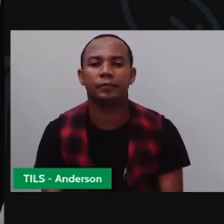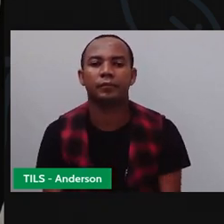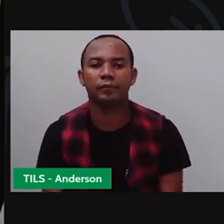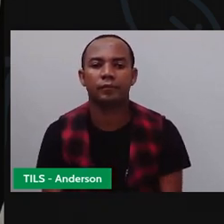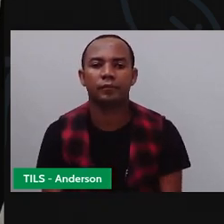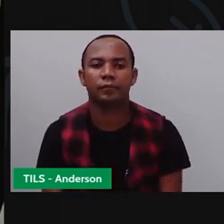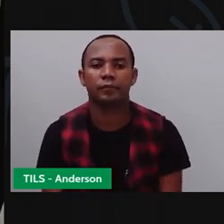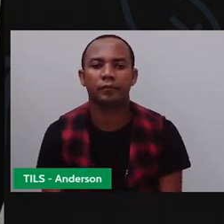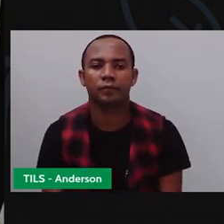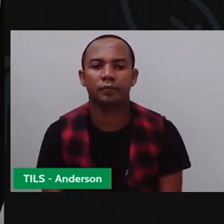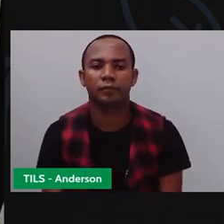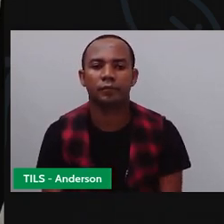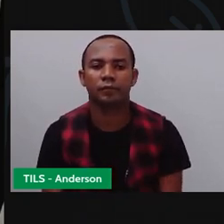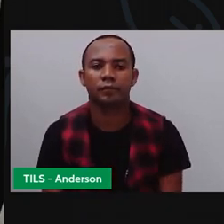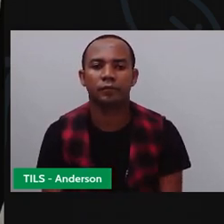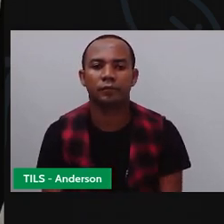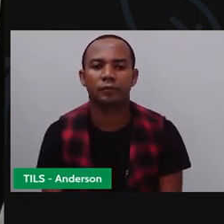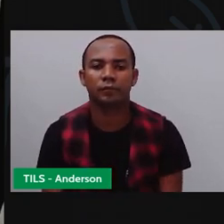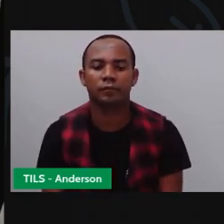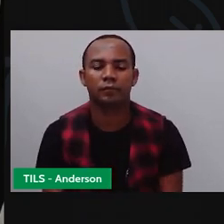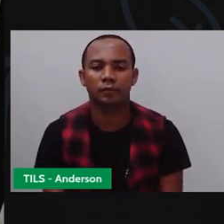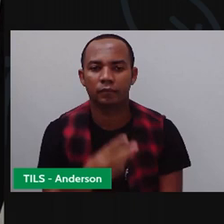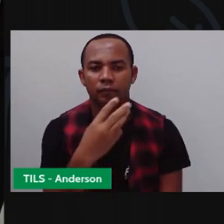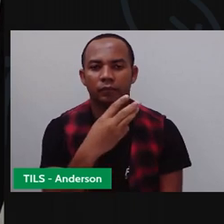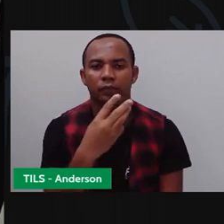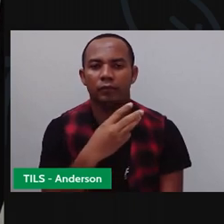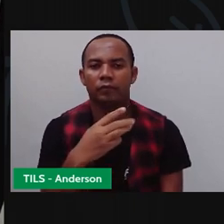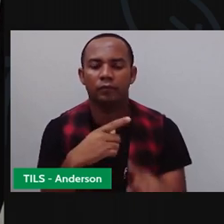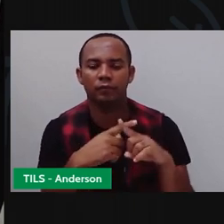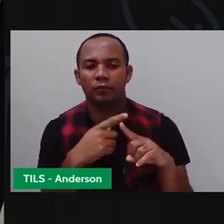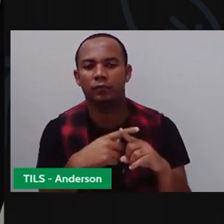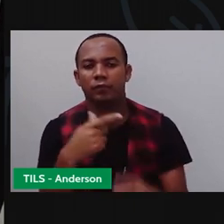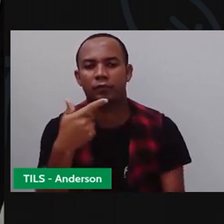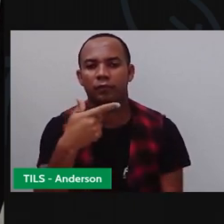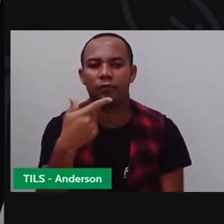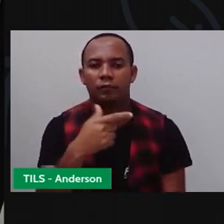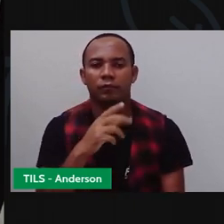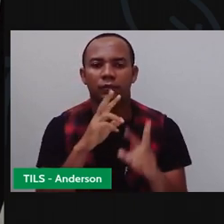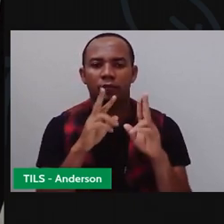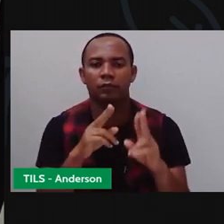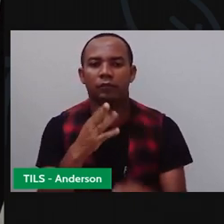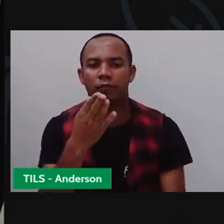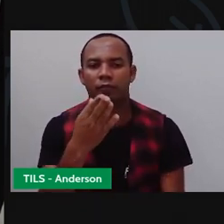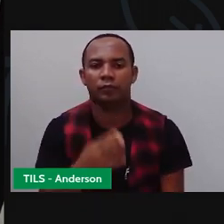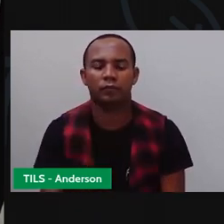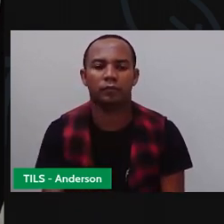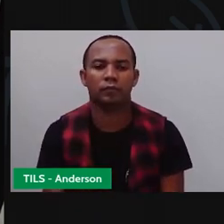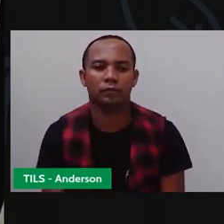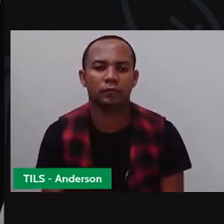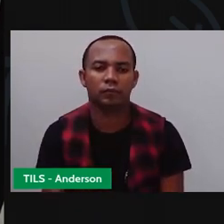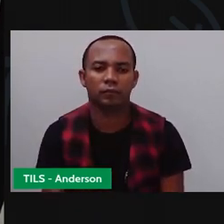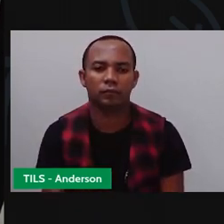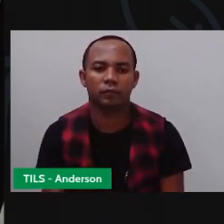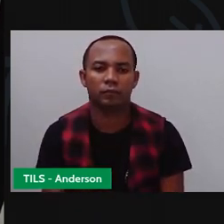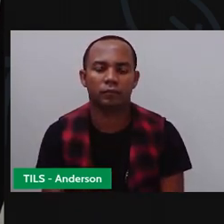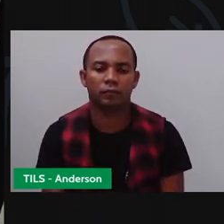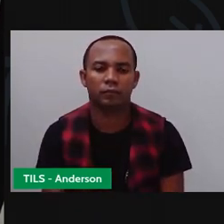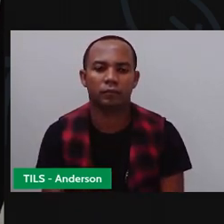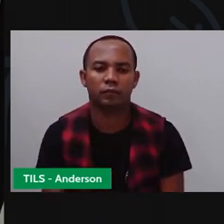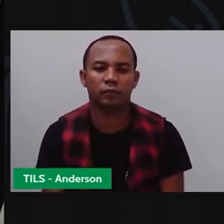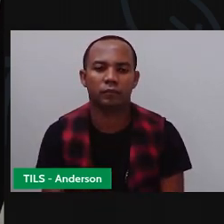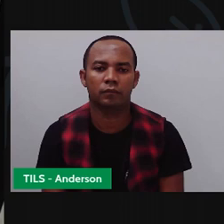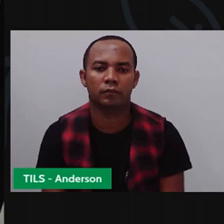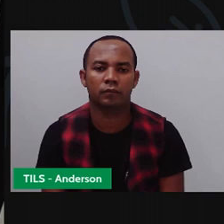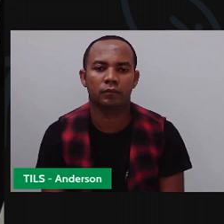Três vezes dois. Que é igual a quanto? Ó. Três, ó. Dois mais dois, quatro.